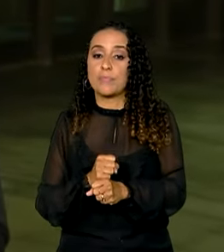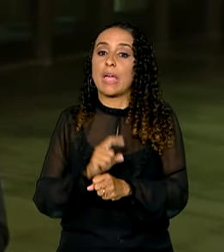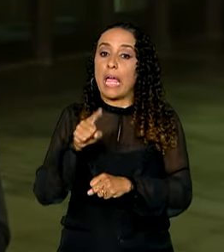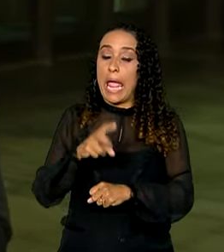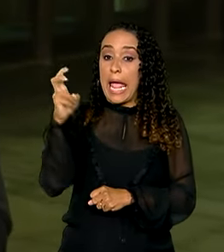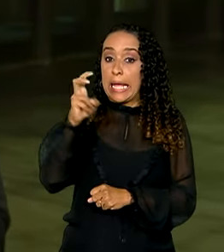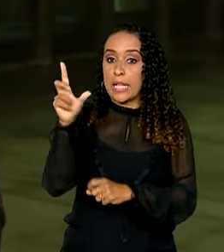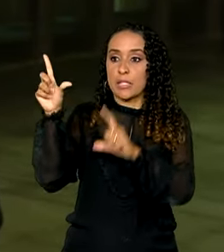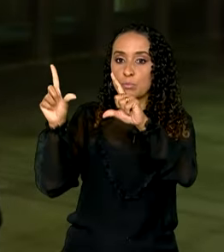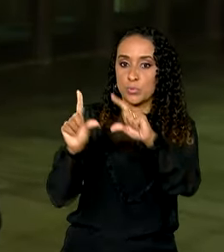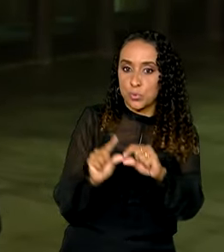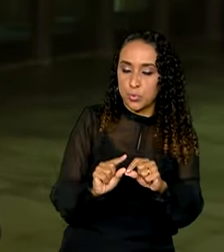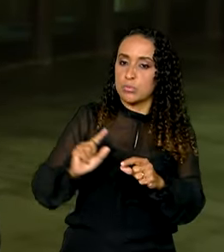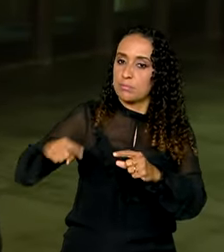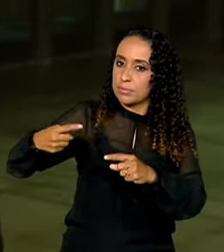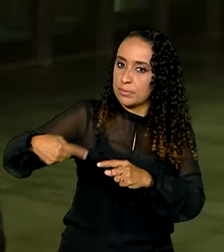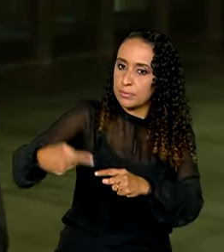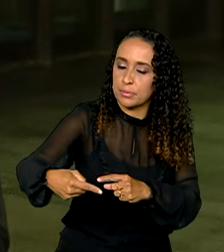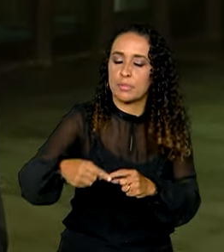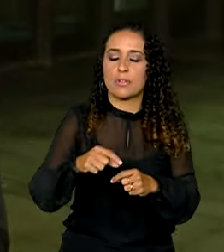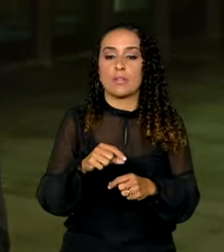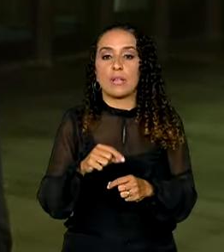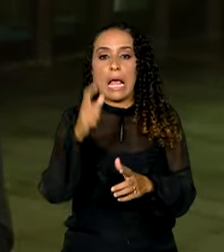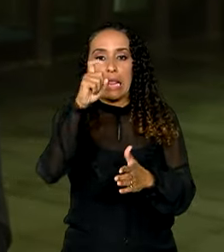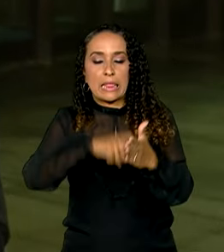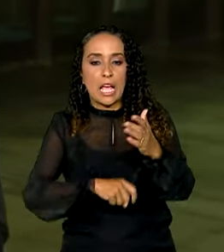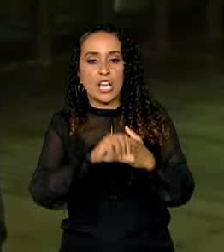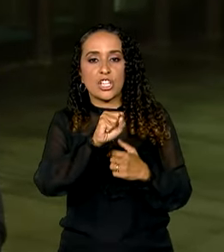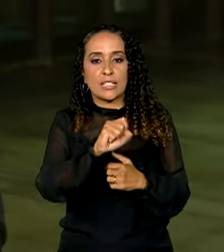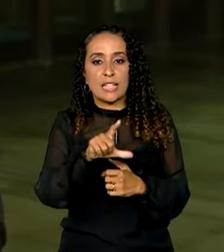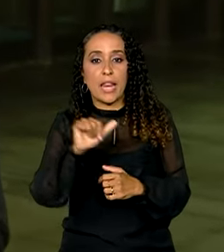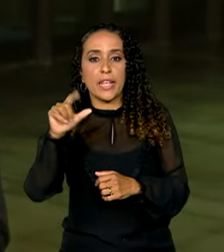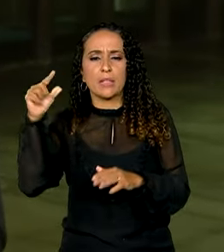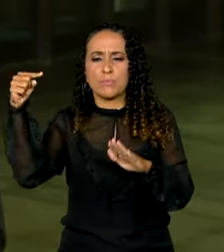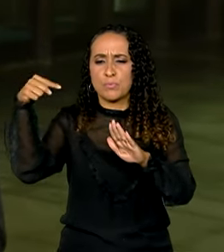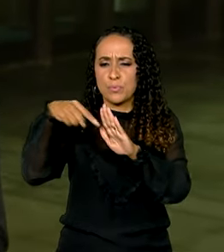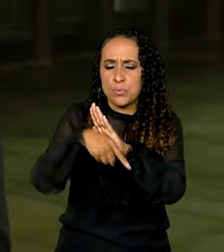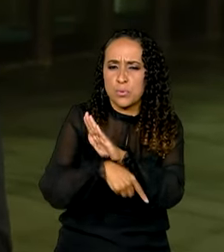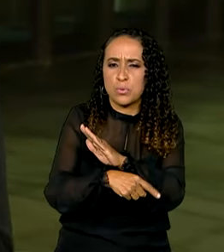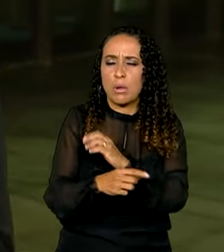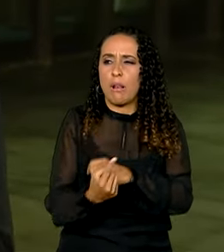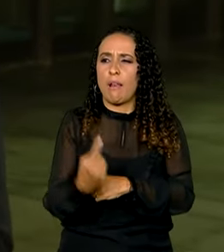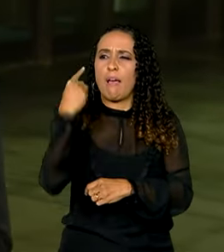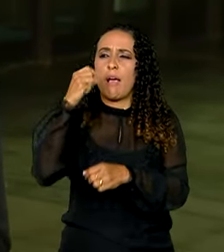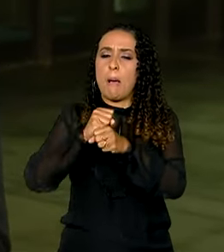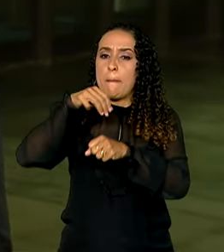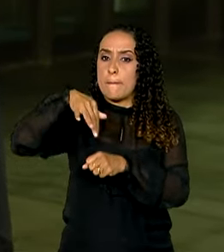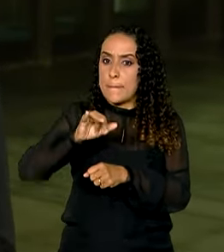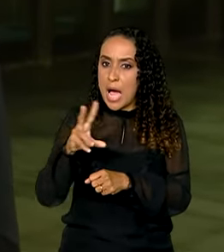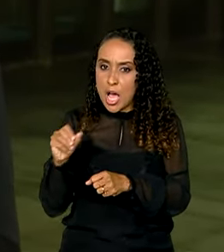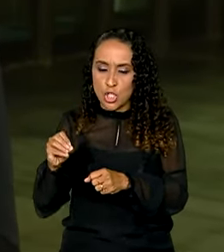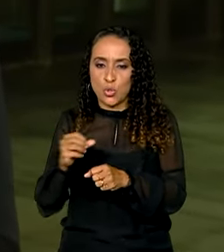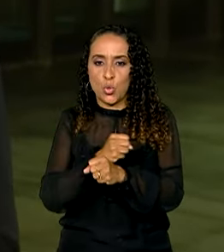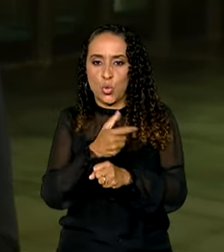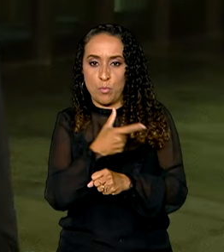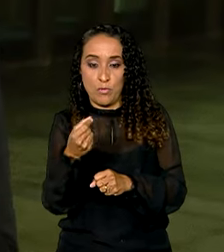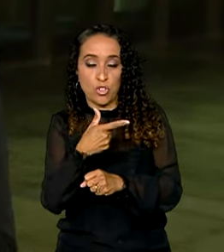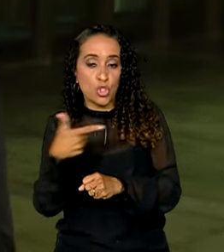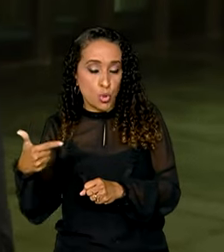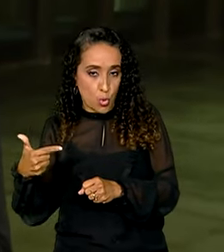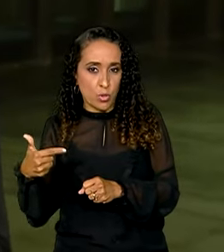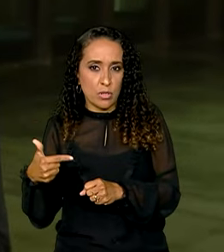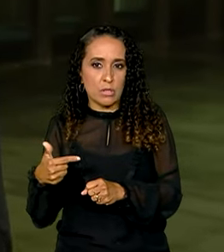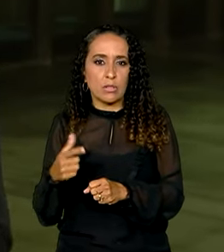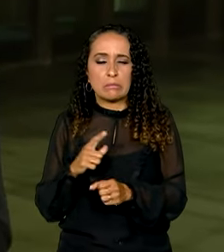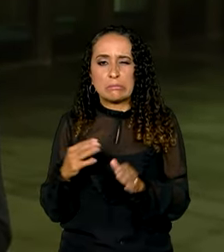quinta redução seguida na taxa Selic, que caiu ao menor patamar desde março de 2022, quando estava